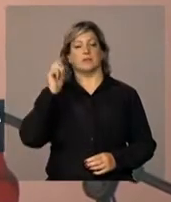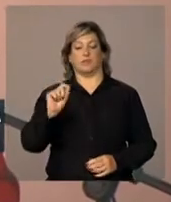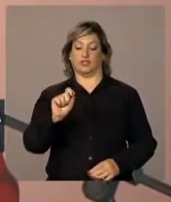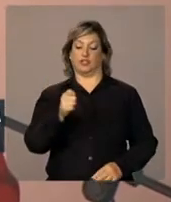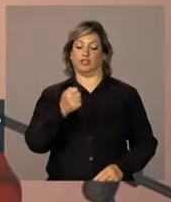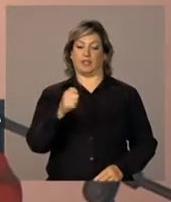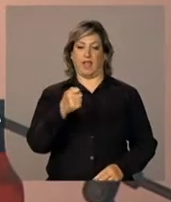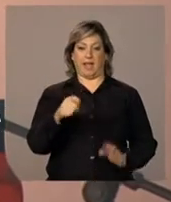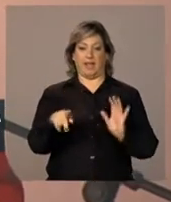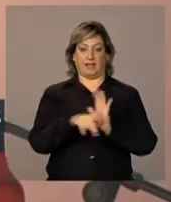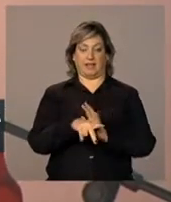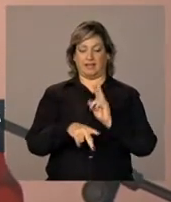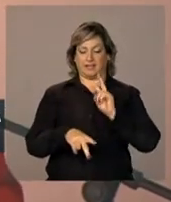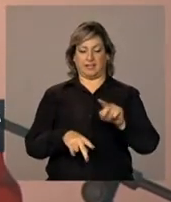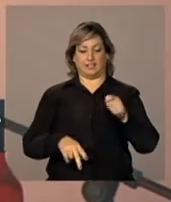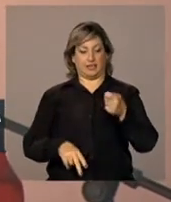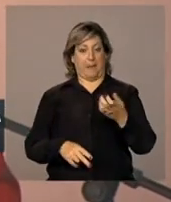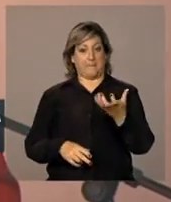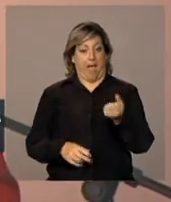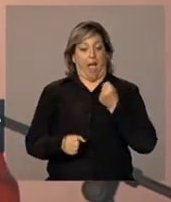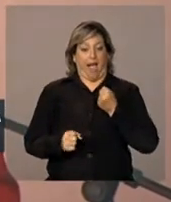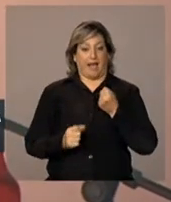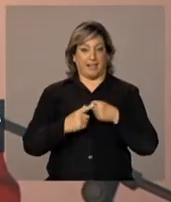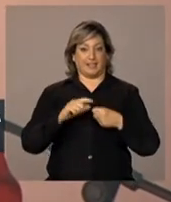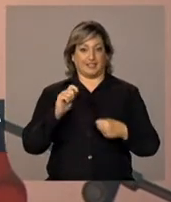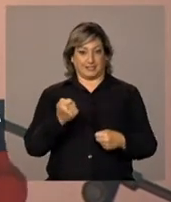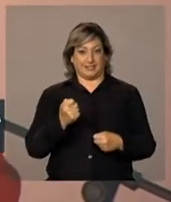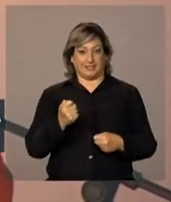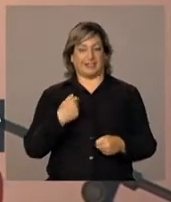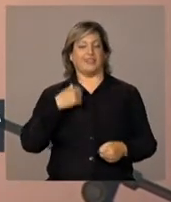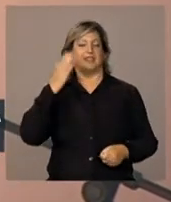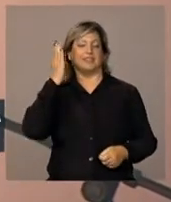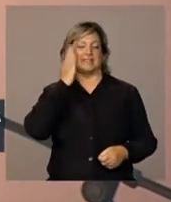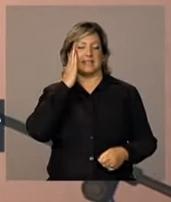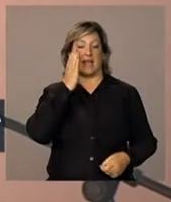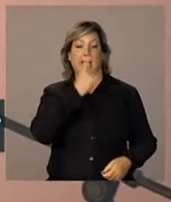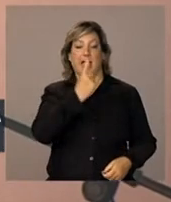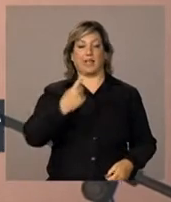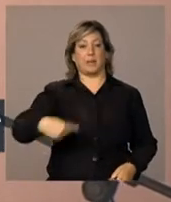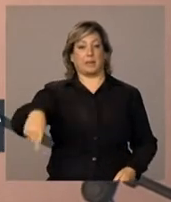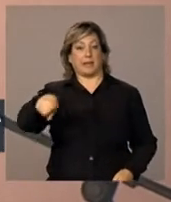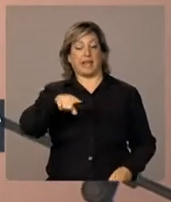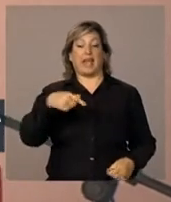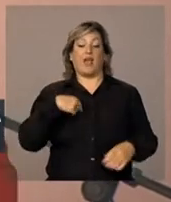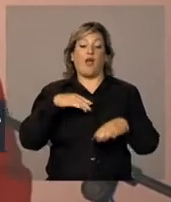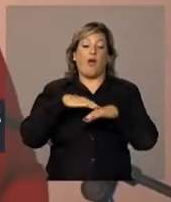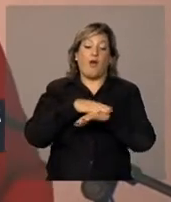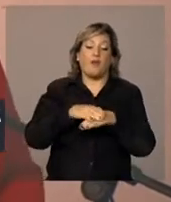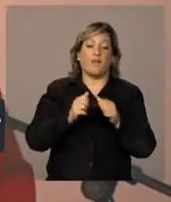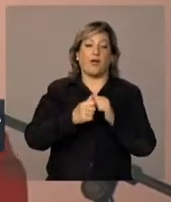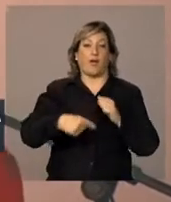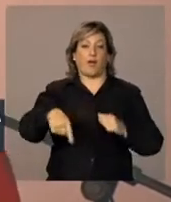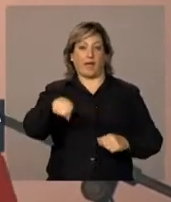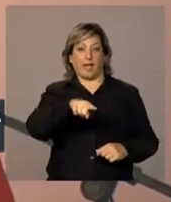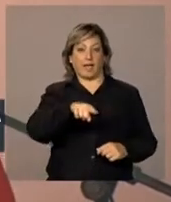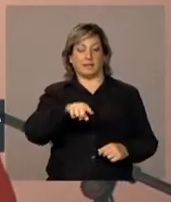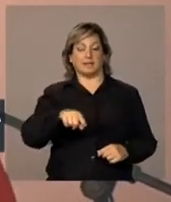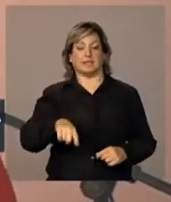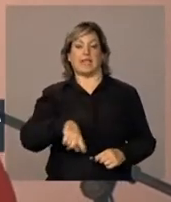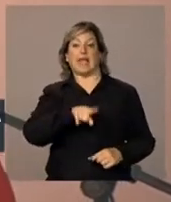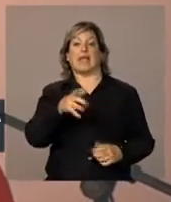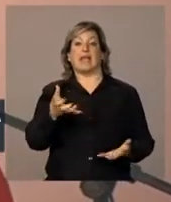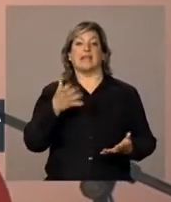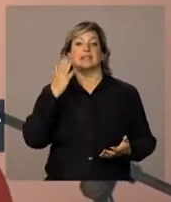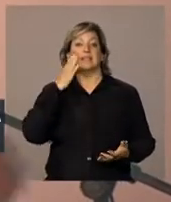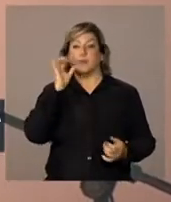chave e eu sei que cada uma delas, quando eu falo com elas, vocês sabem, querem saber